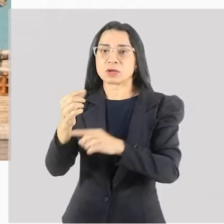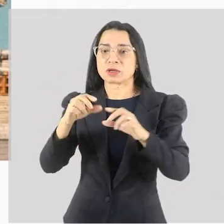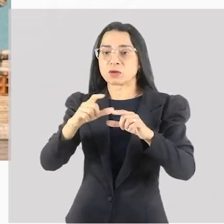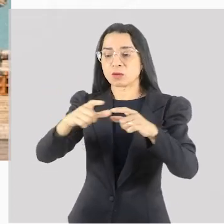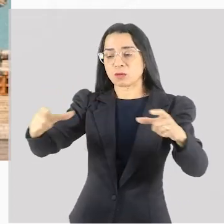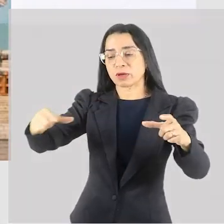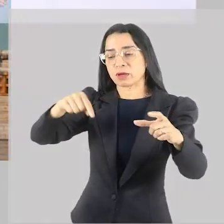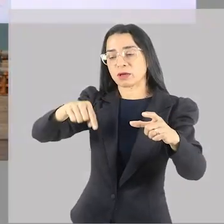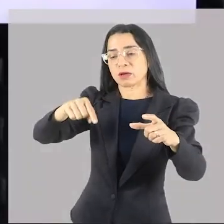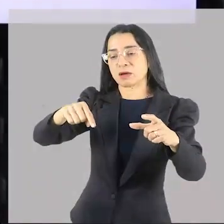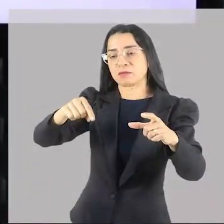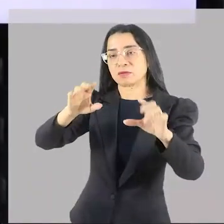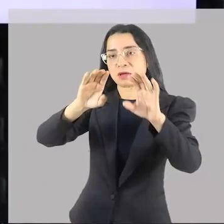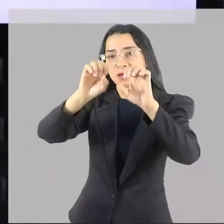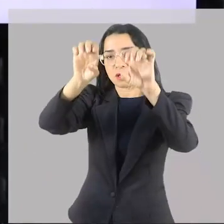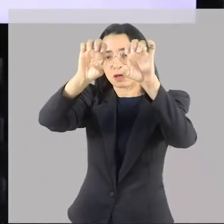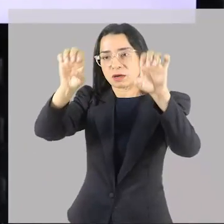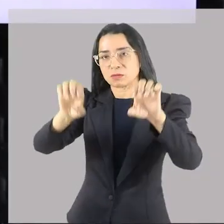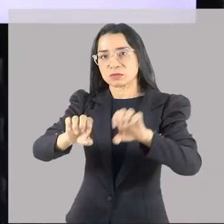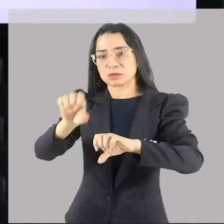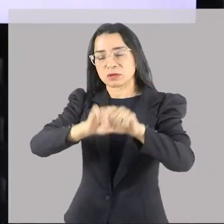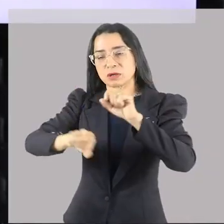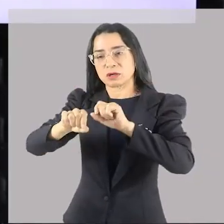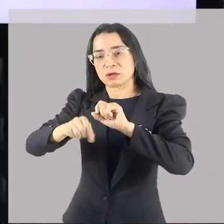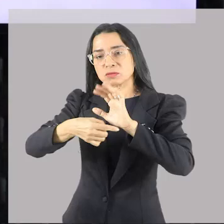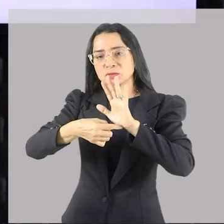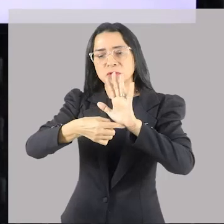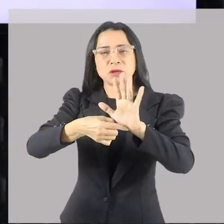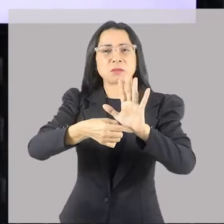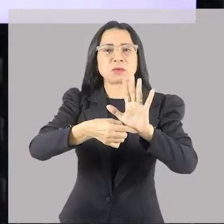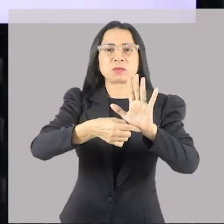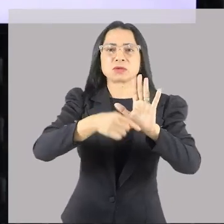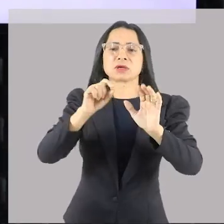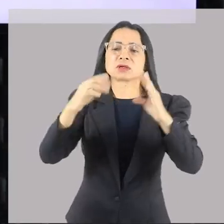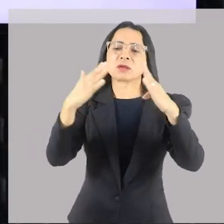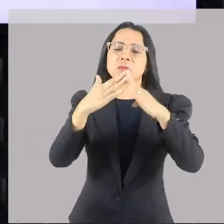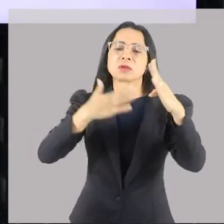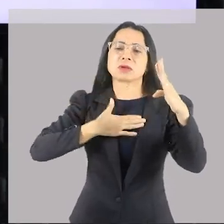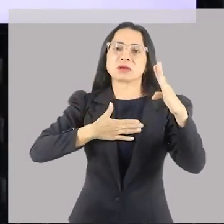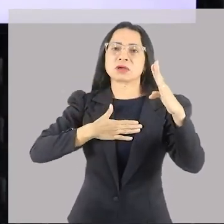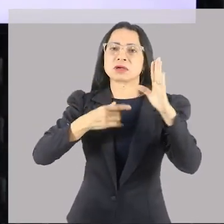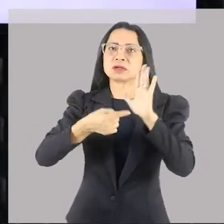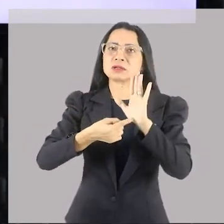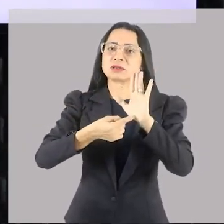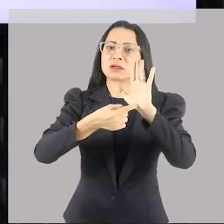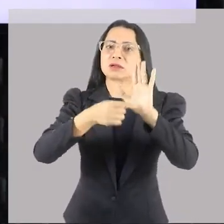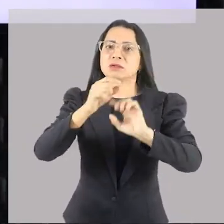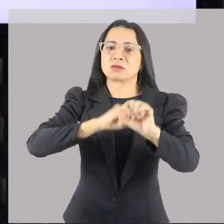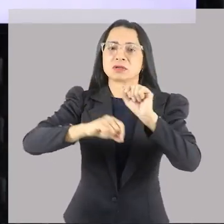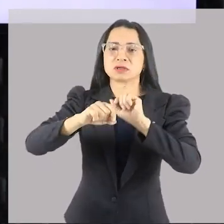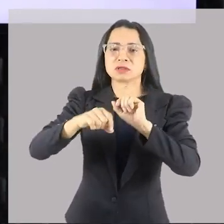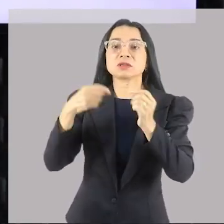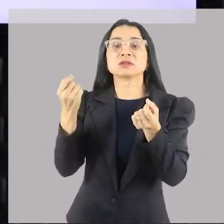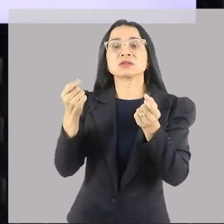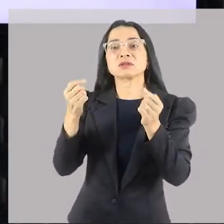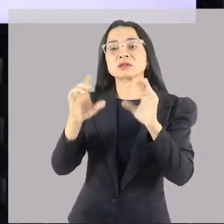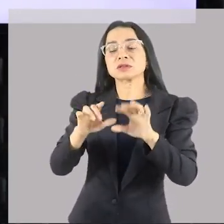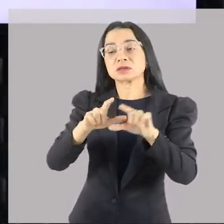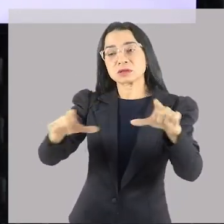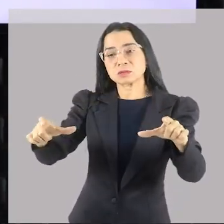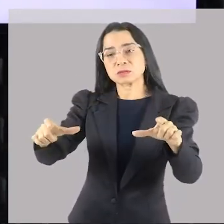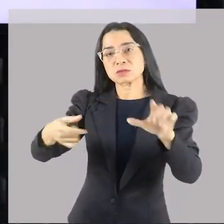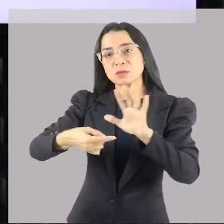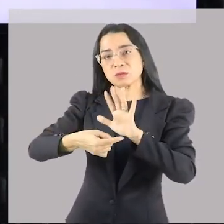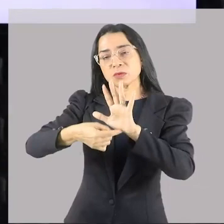para quem a minha casa era oferecida, por quem a minha casa era protegida ou a que templo eu vou construir e colocava na